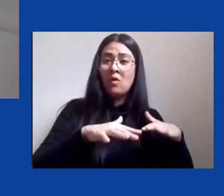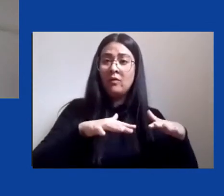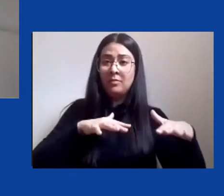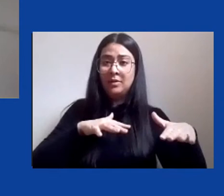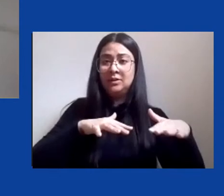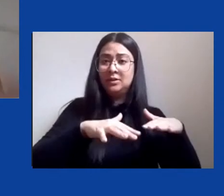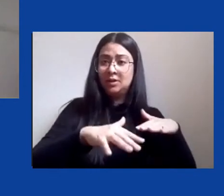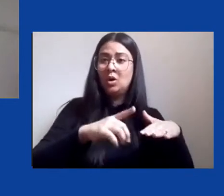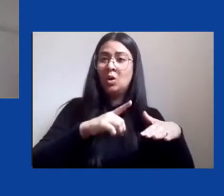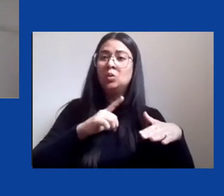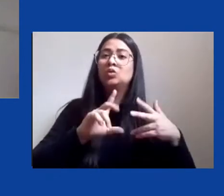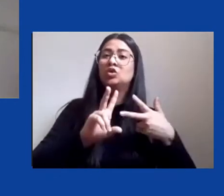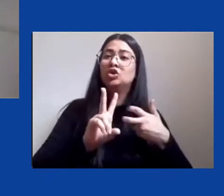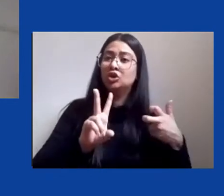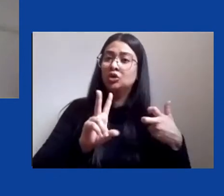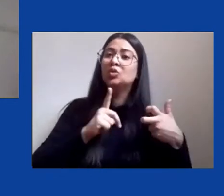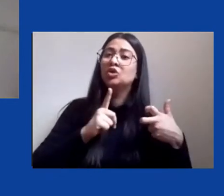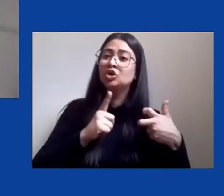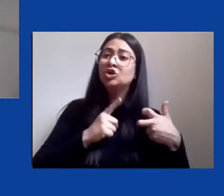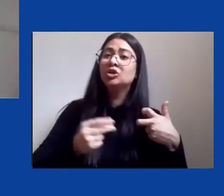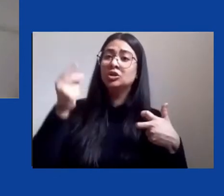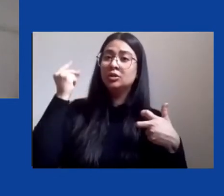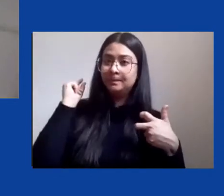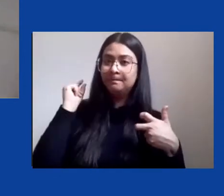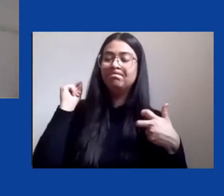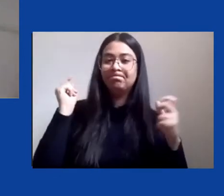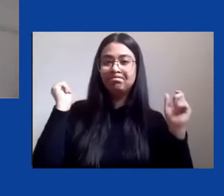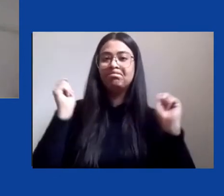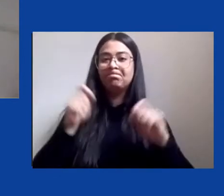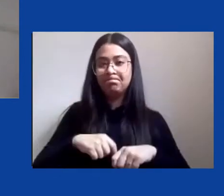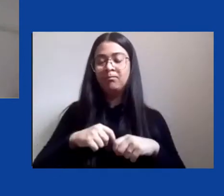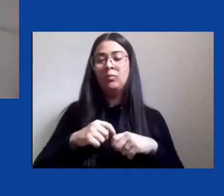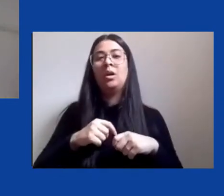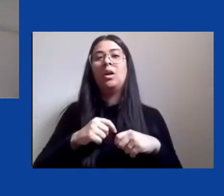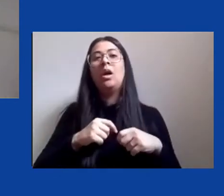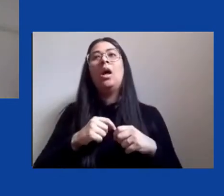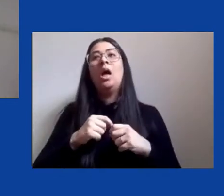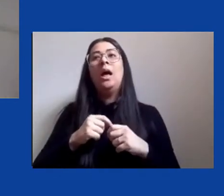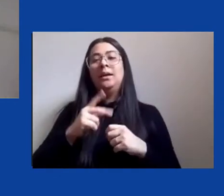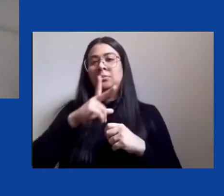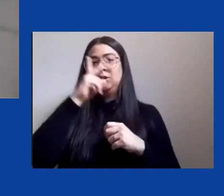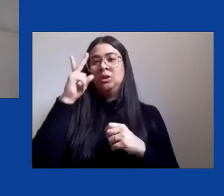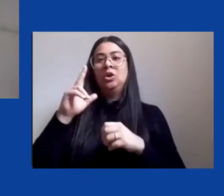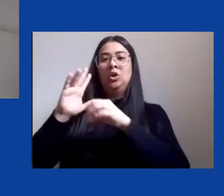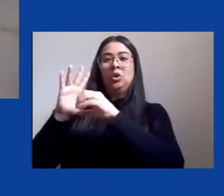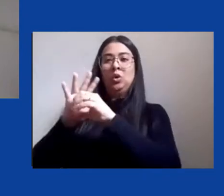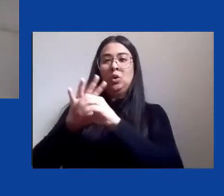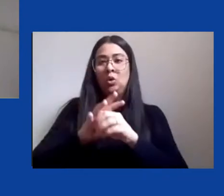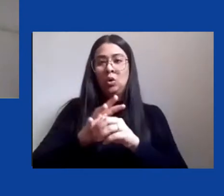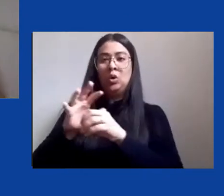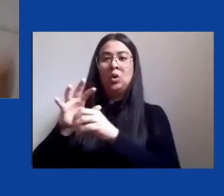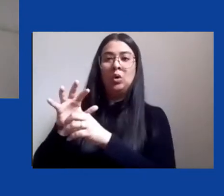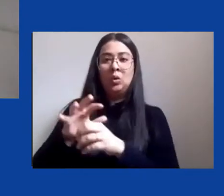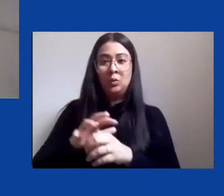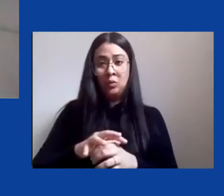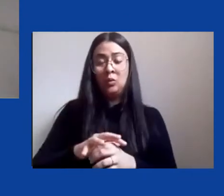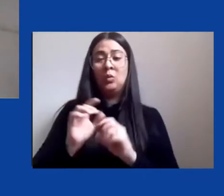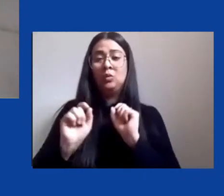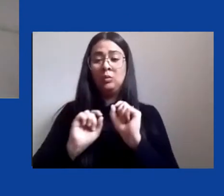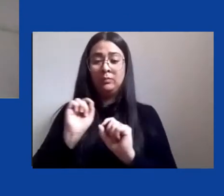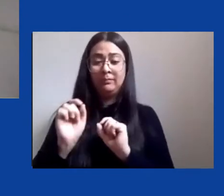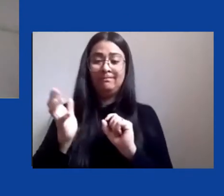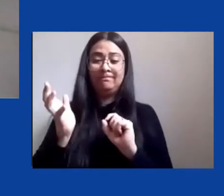poderiam também levar os colonizadores ao que eles tanto almejavam que era encontrar